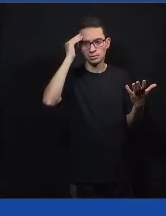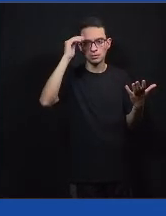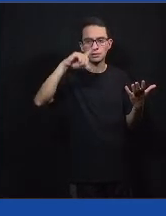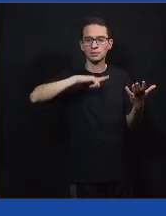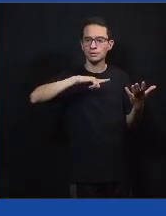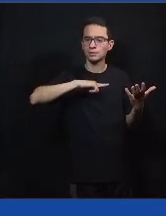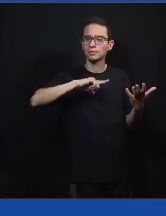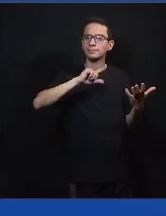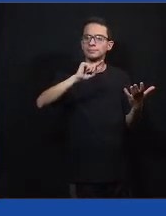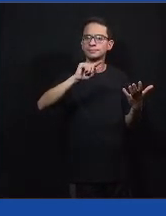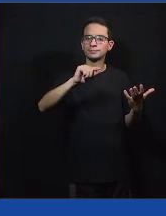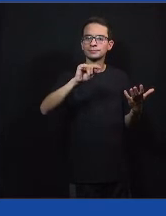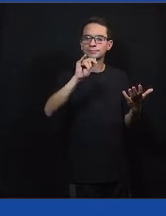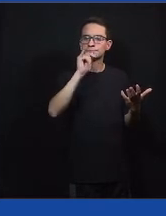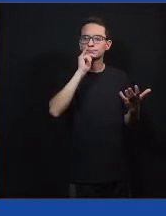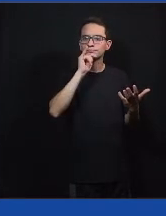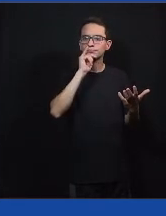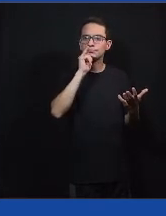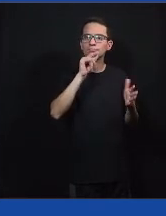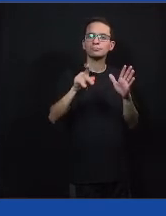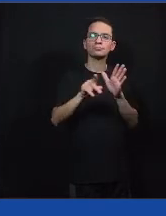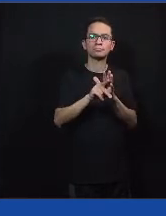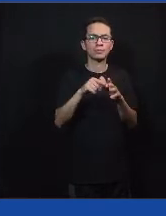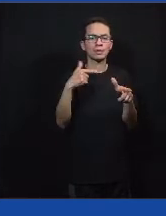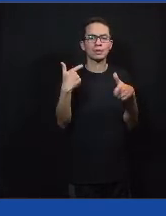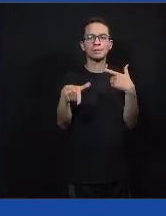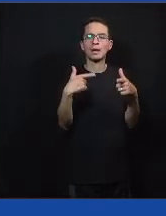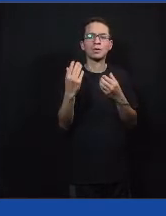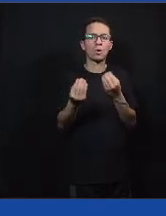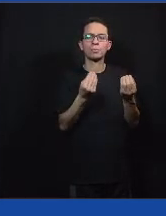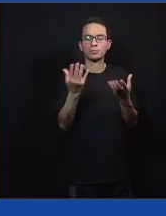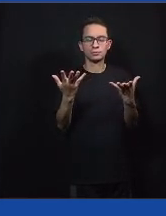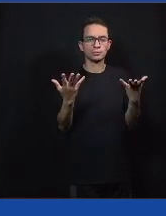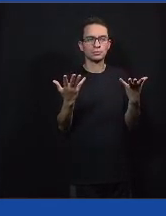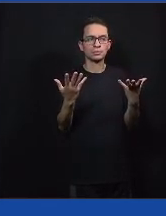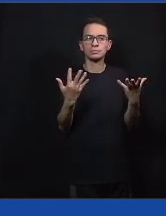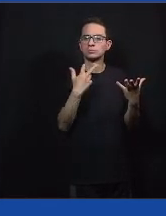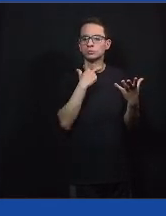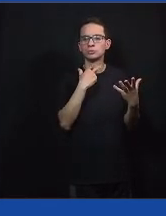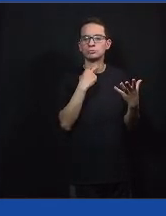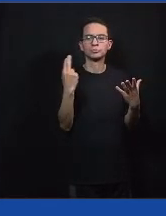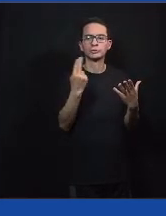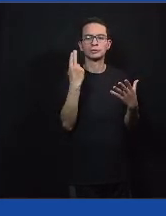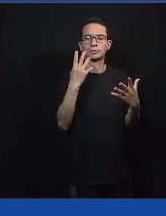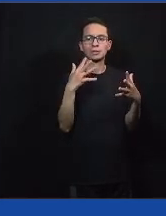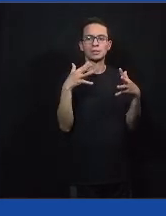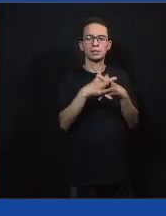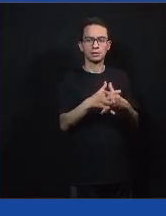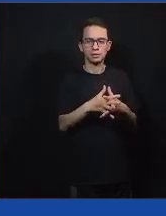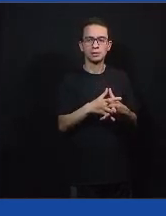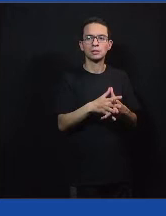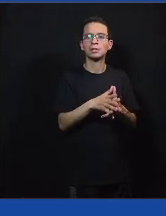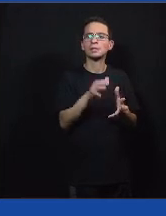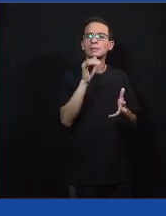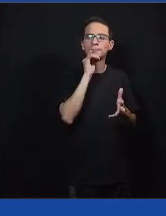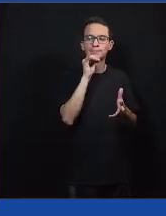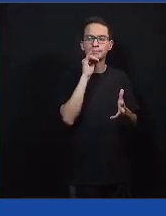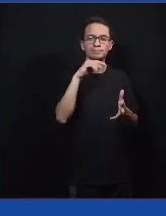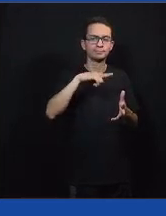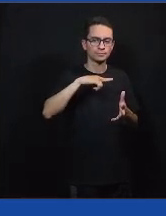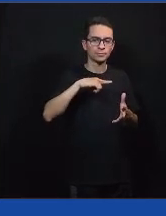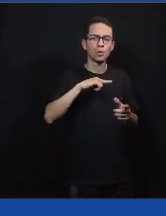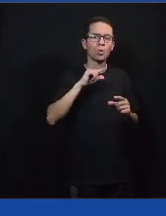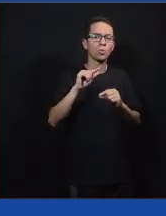Então, pessoal, como que a gente costuma trabalhar? De forma integrada. Não adianta, é o dilema da educação, não adianta a gente trabalhar simplesmente